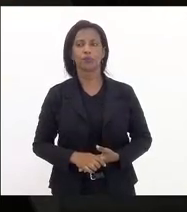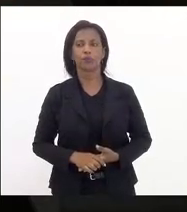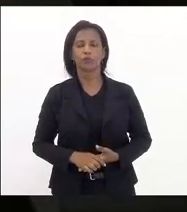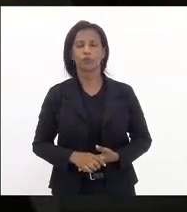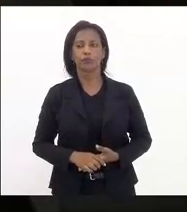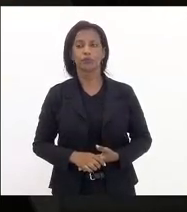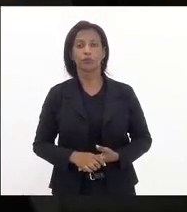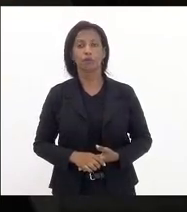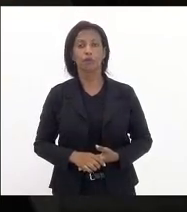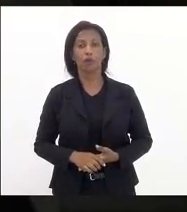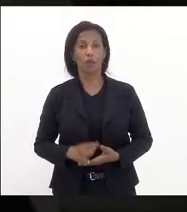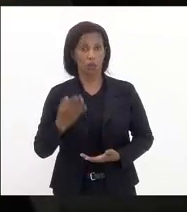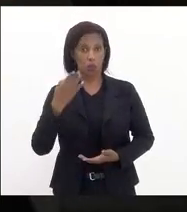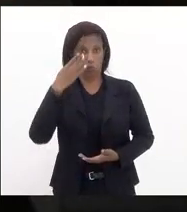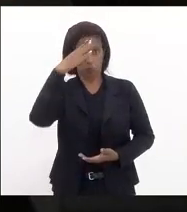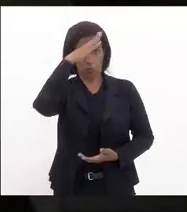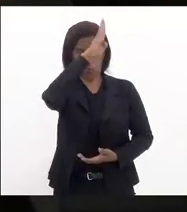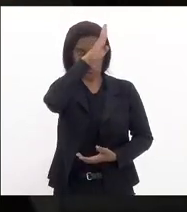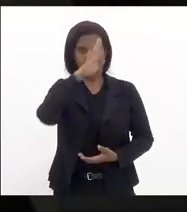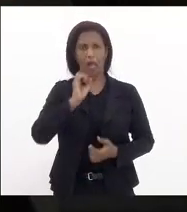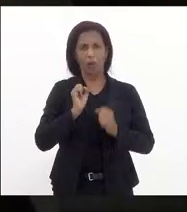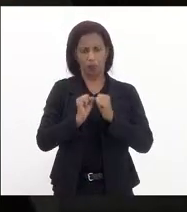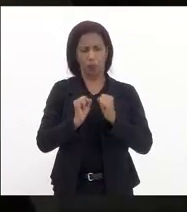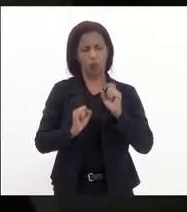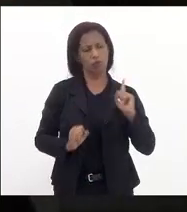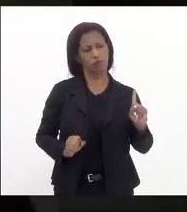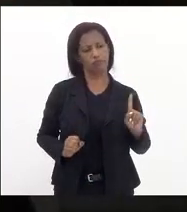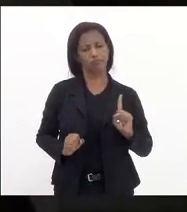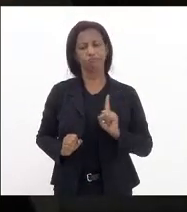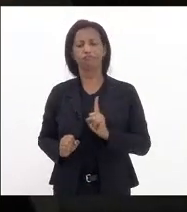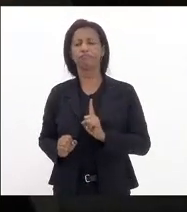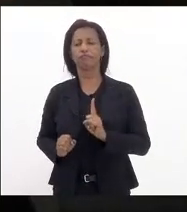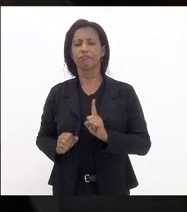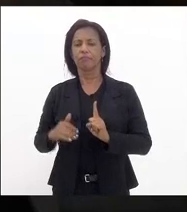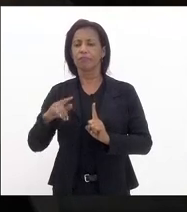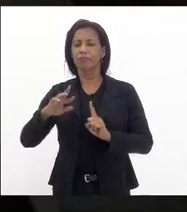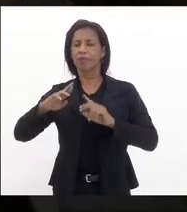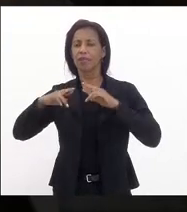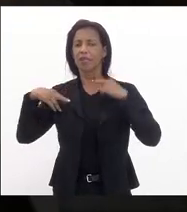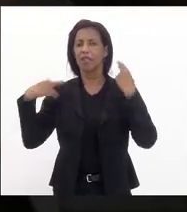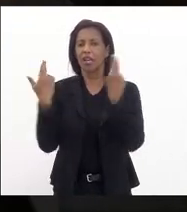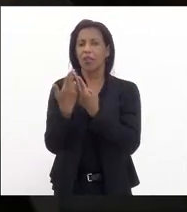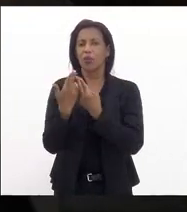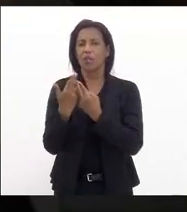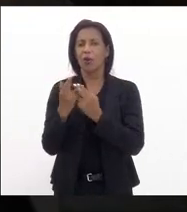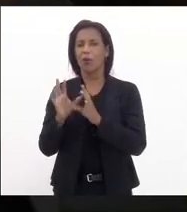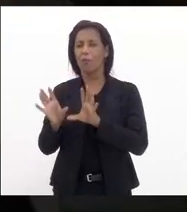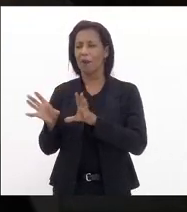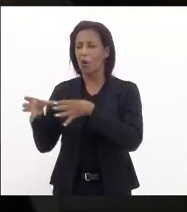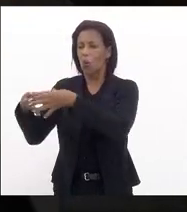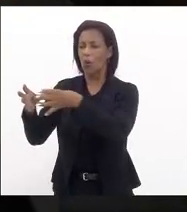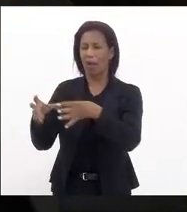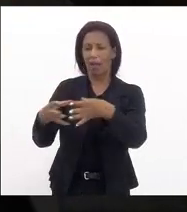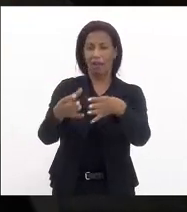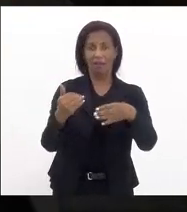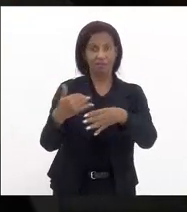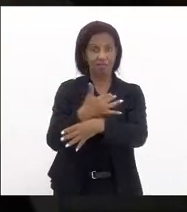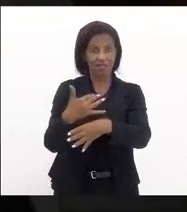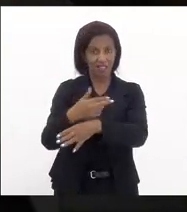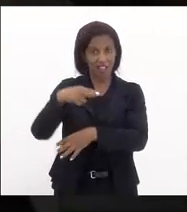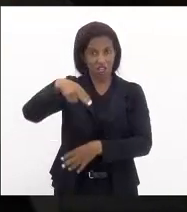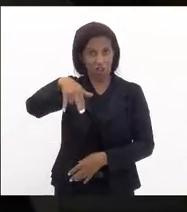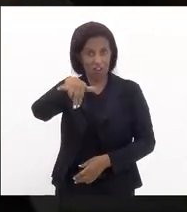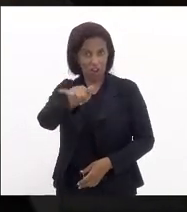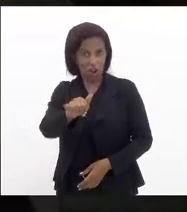ele pôde entrar na Assembleia Geral da ONU mas não podia frequentar ambientes fechados da cidade ficou